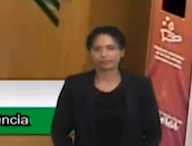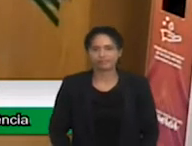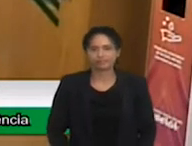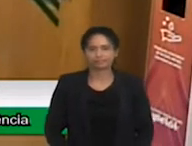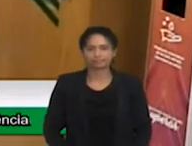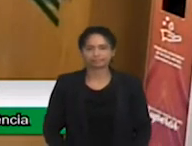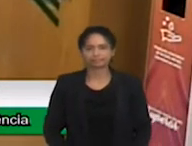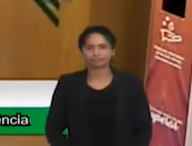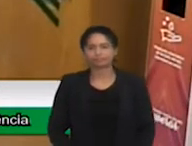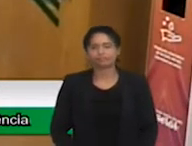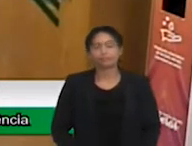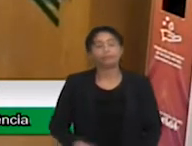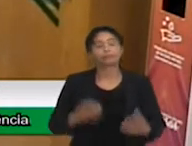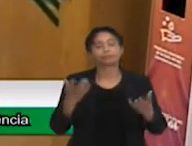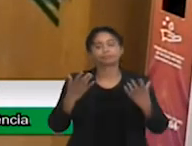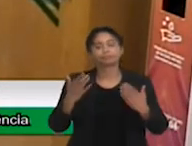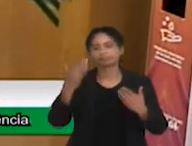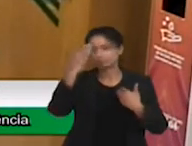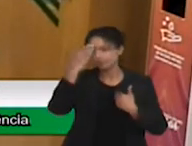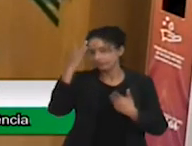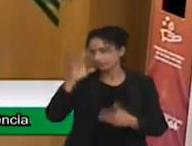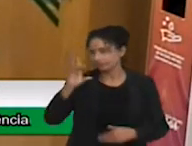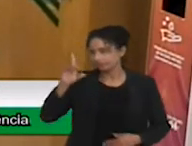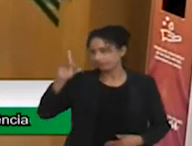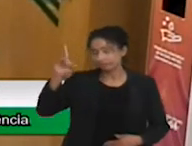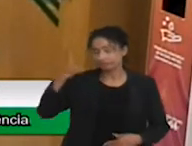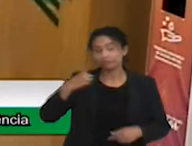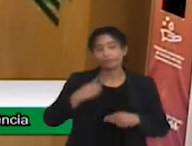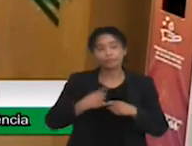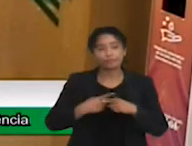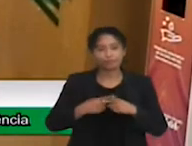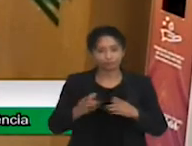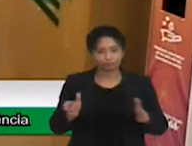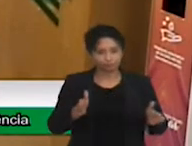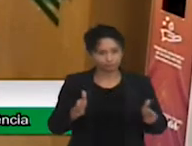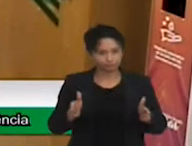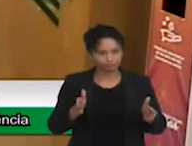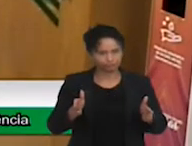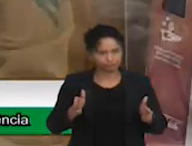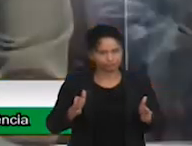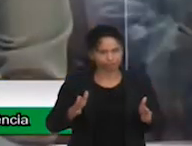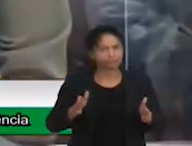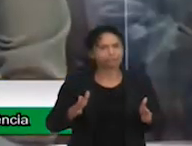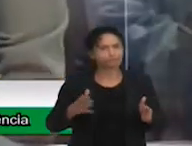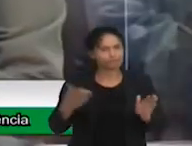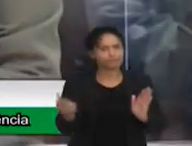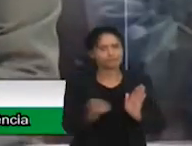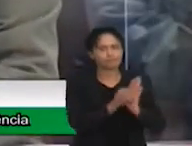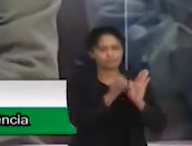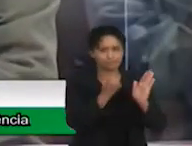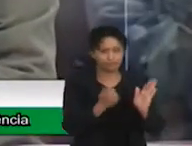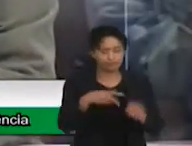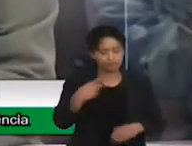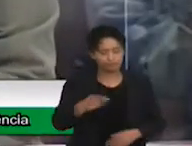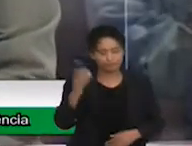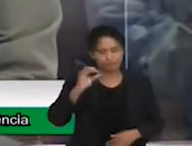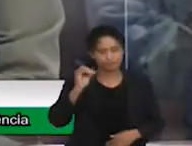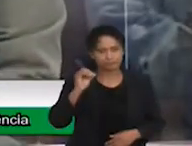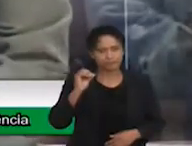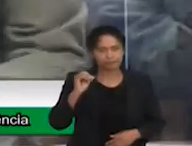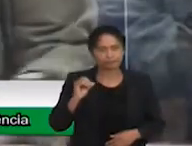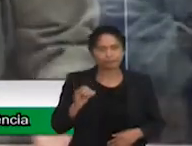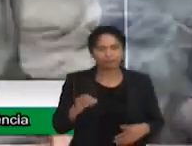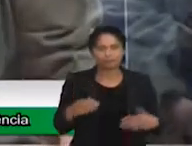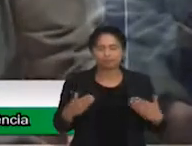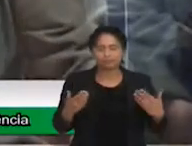Agradecer a Deus. Esse é um momento histórico na cidade de Osasco. Agradecer aqui, cumprimentar